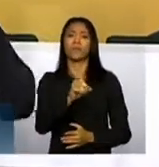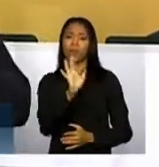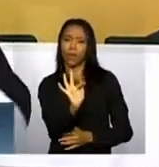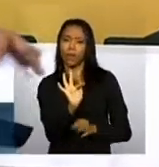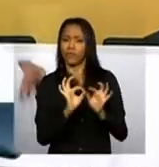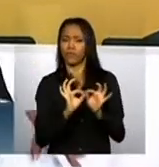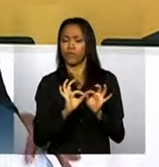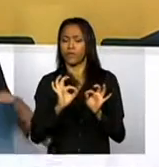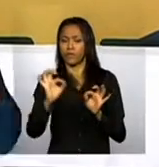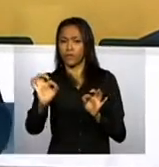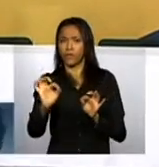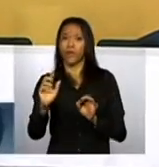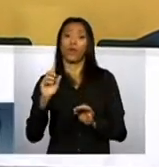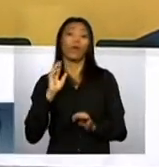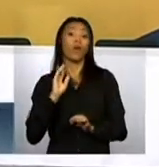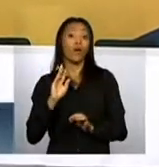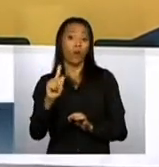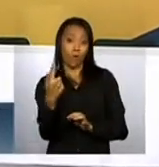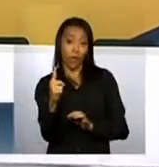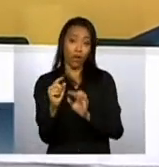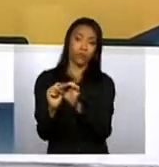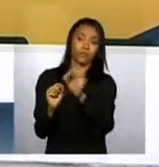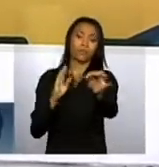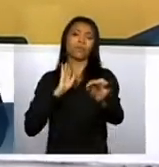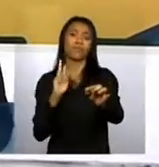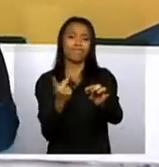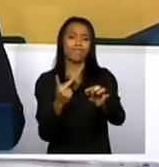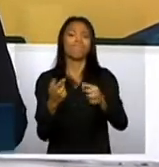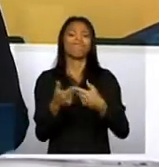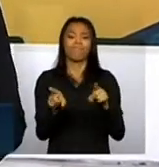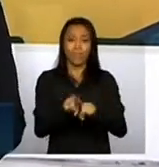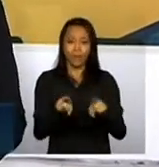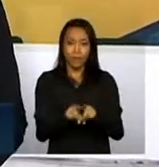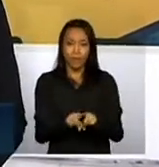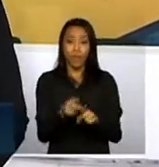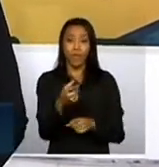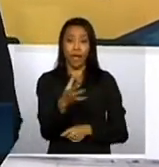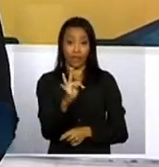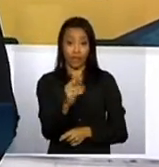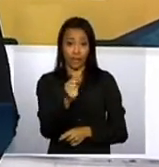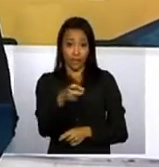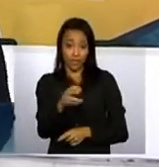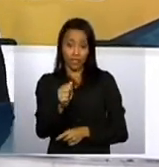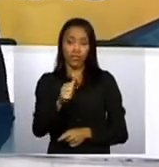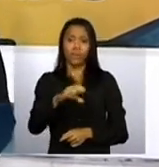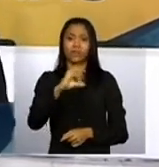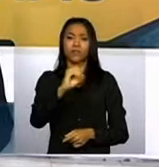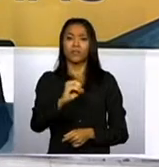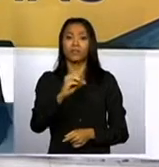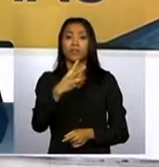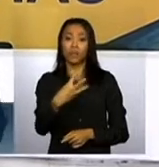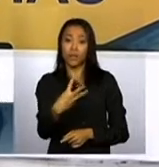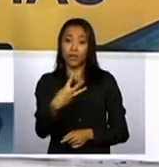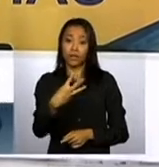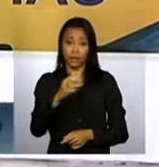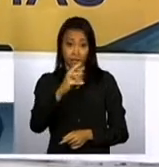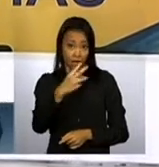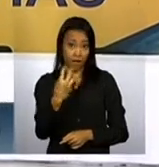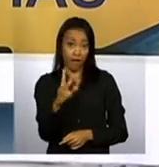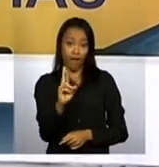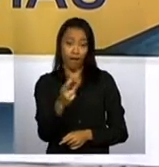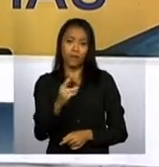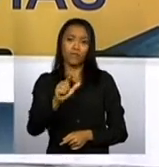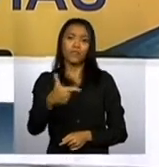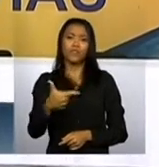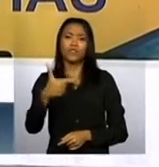entre Goiás e Minas Gerais, ofereceu a tarifa de pedágio de R$,22, com